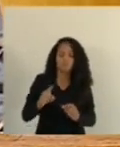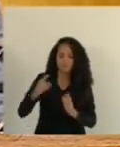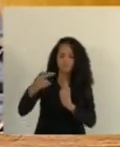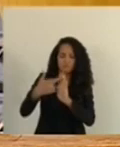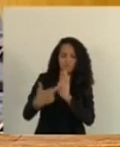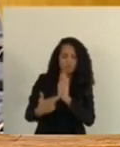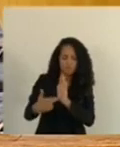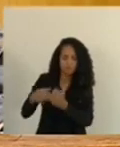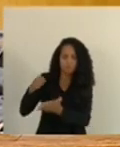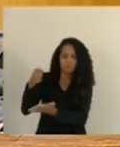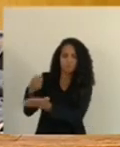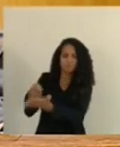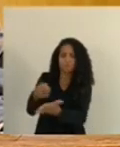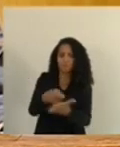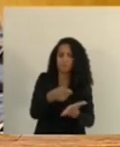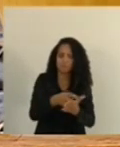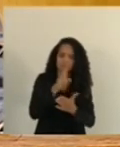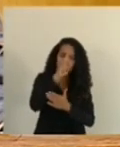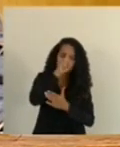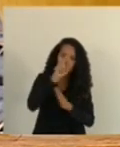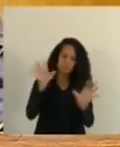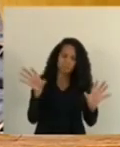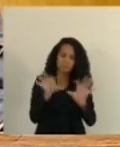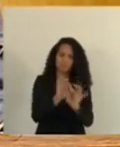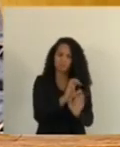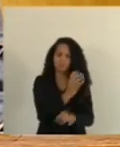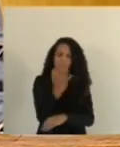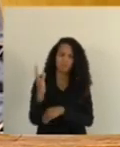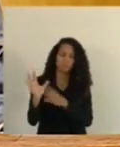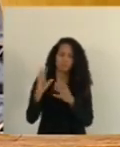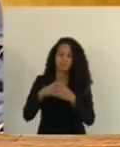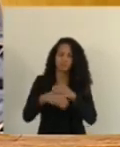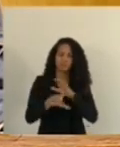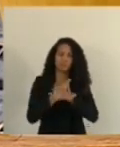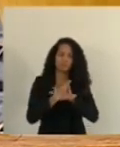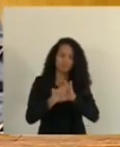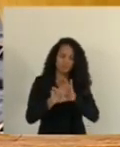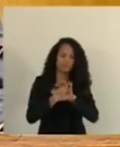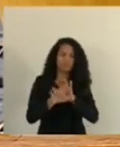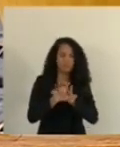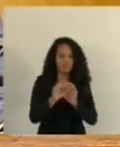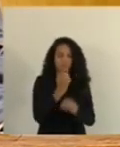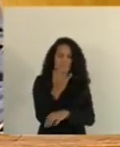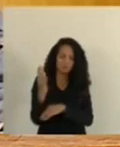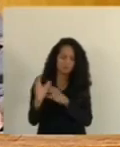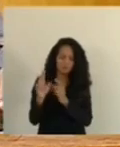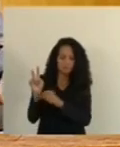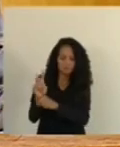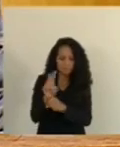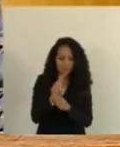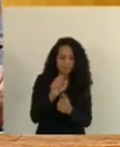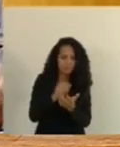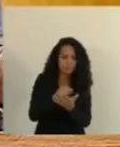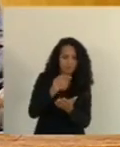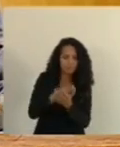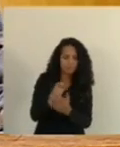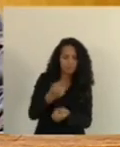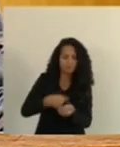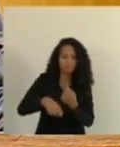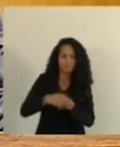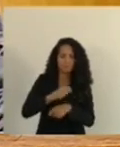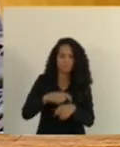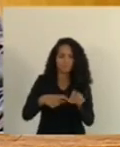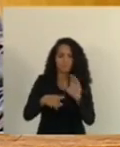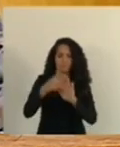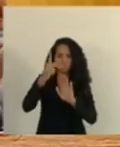penalidades previstas na Lei de Crimes Ambientais no Código Florestal e, por fim, verificado o fato, a multa administrativa que esse projeto